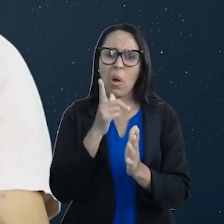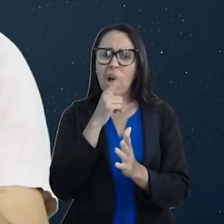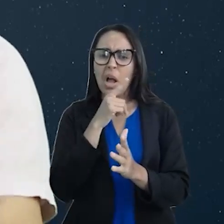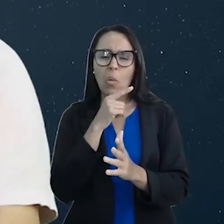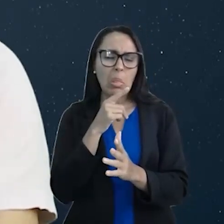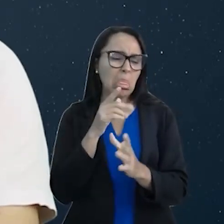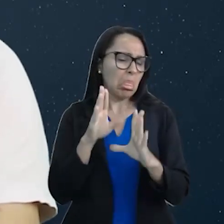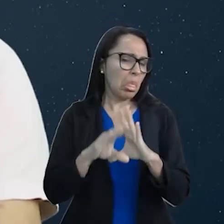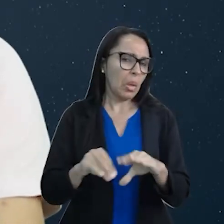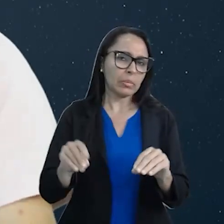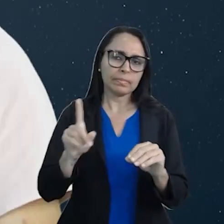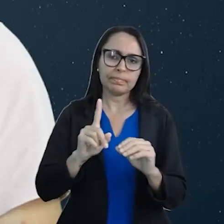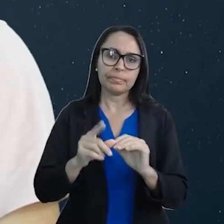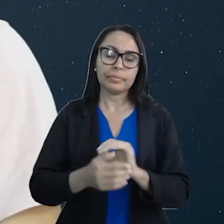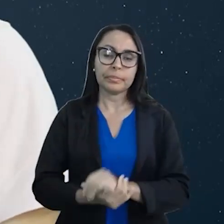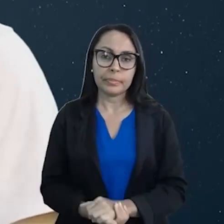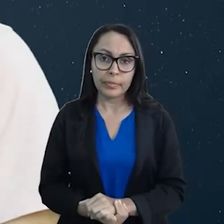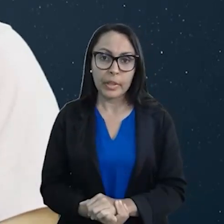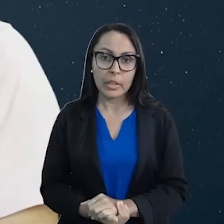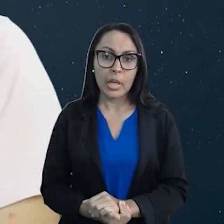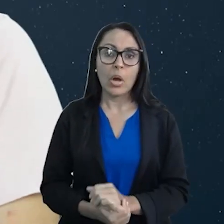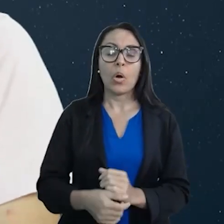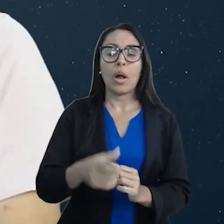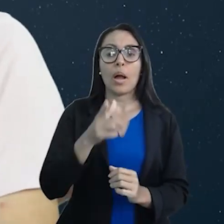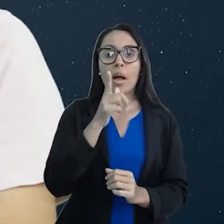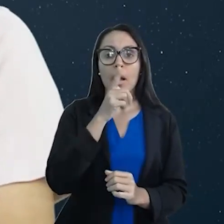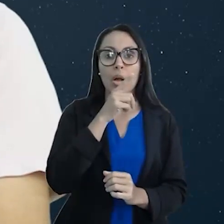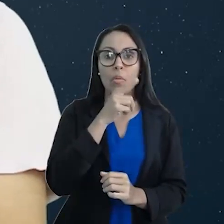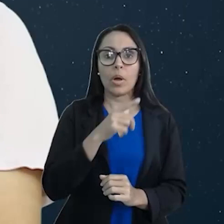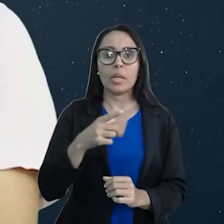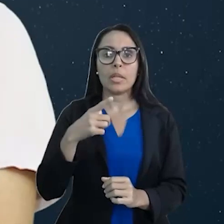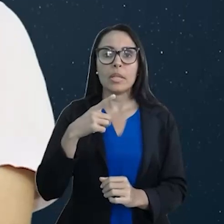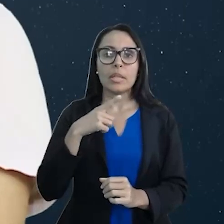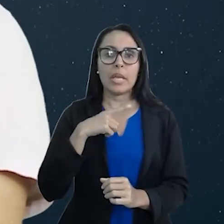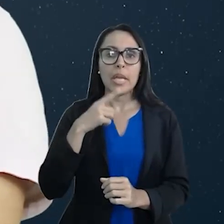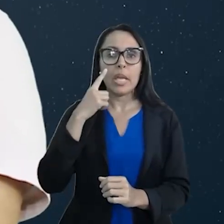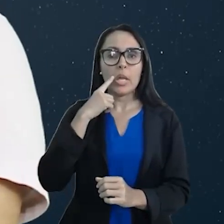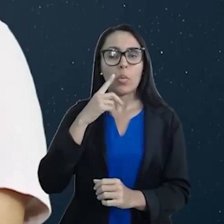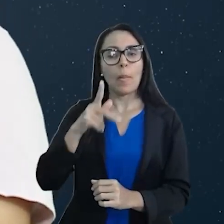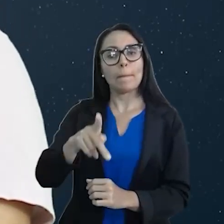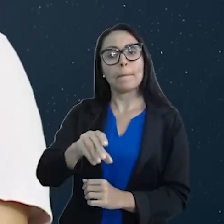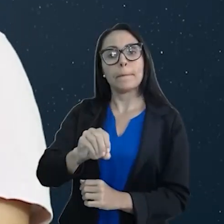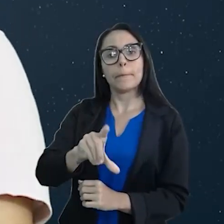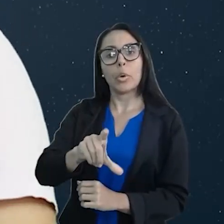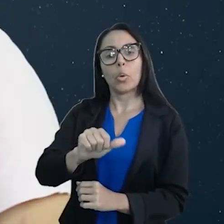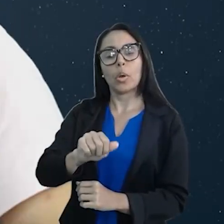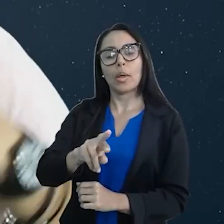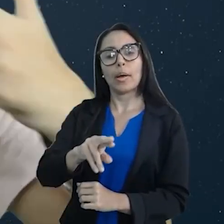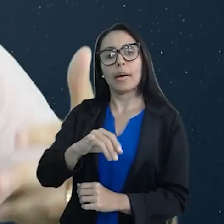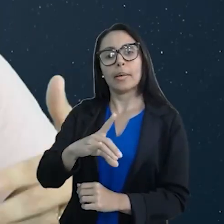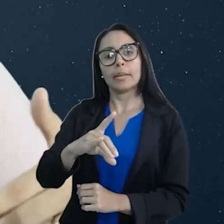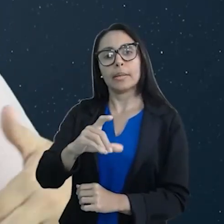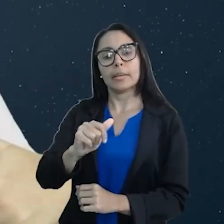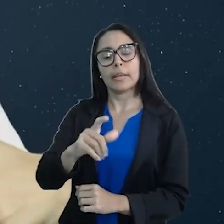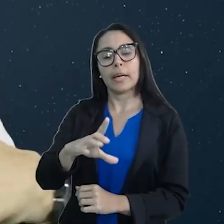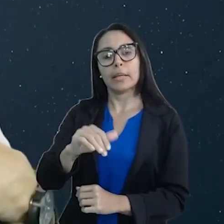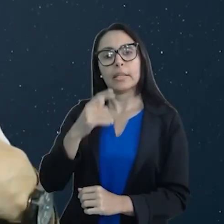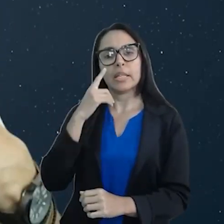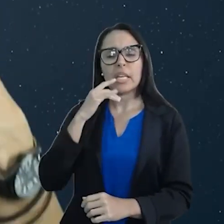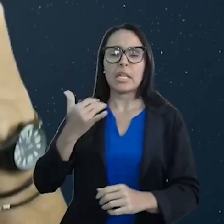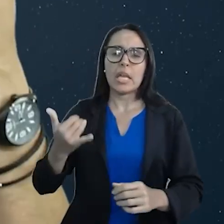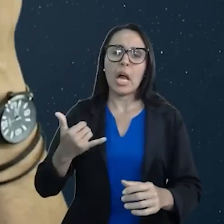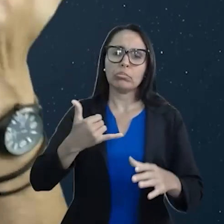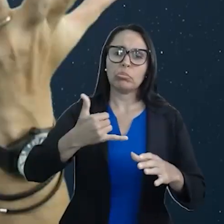quer dizer o seguinte, amigão. A água tem uma determinada polaridade. E aquele óleo, aquela